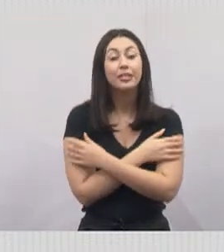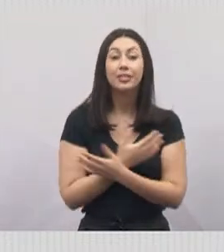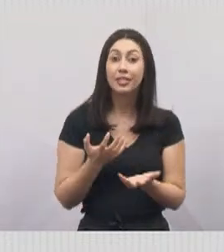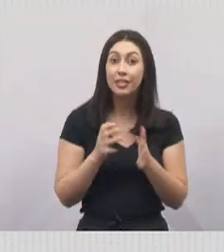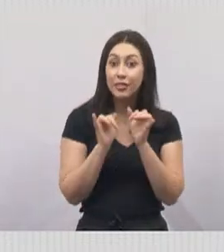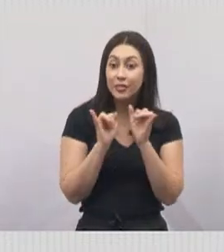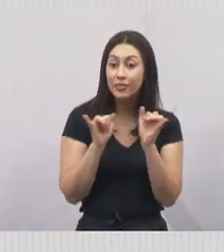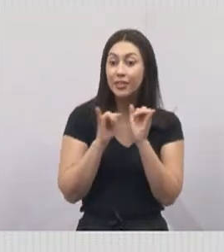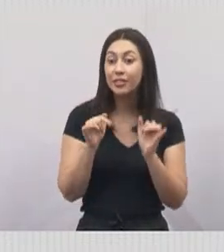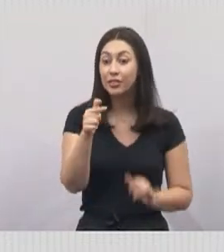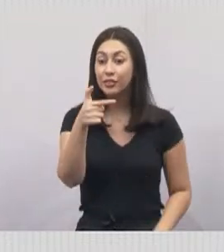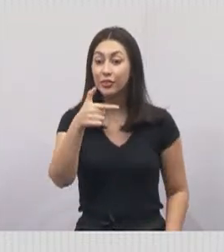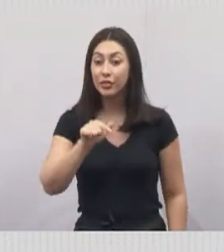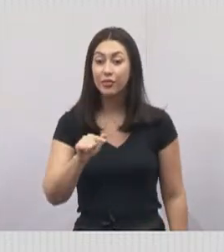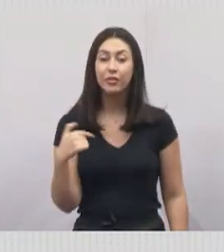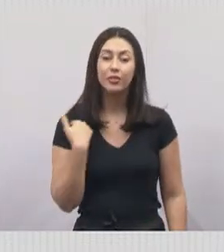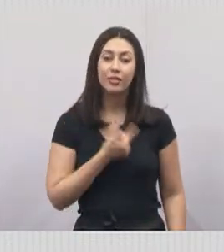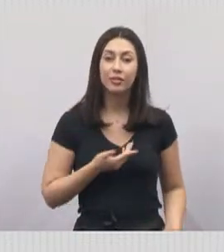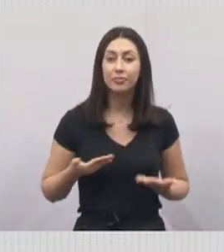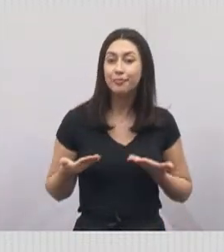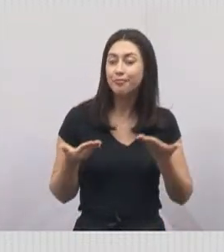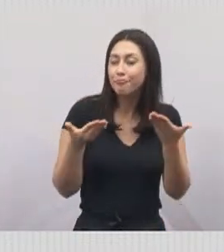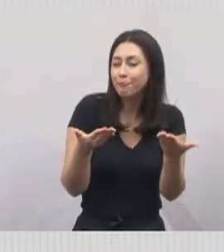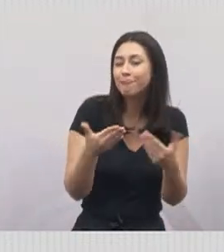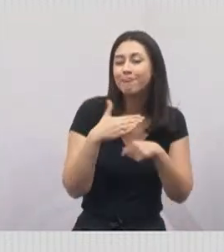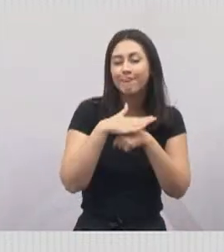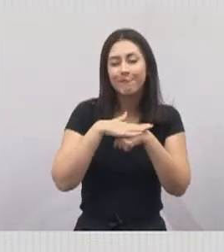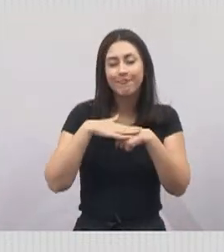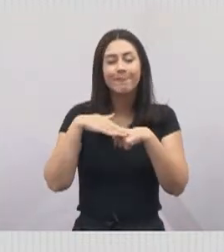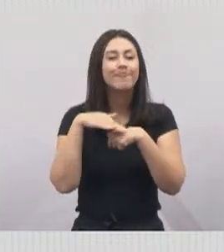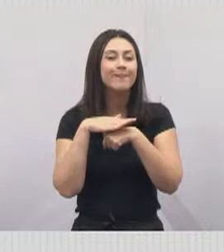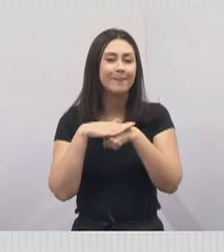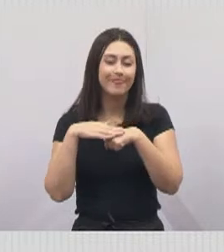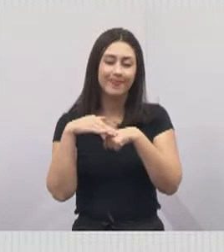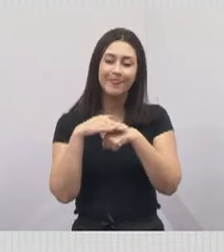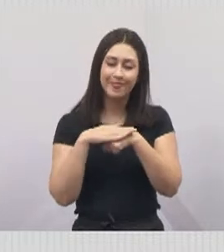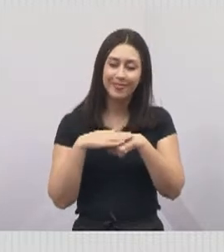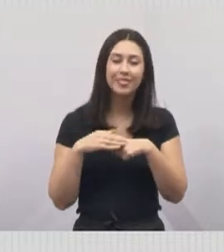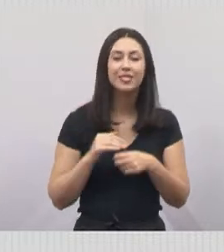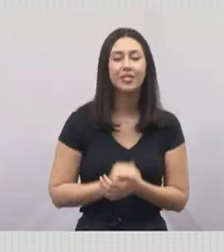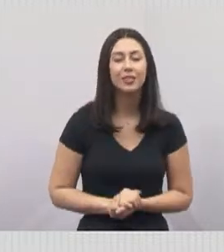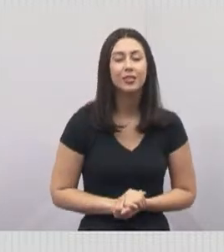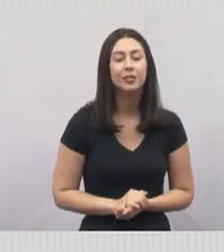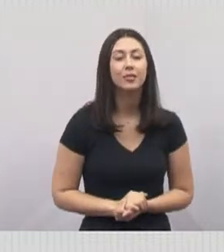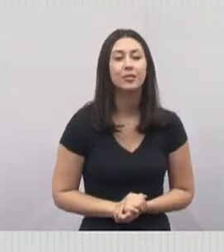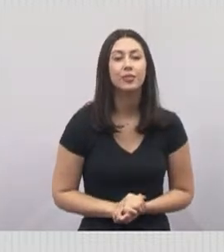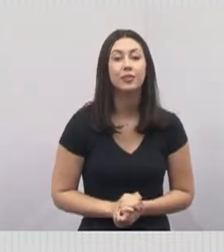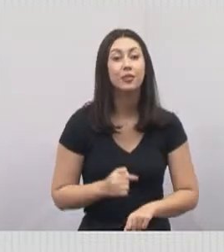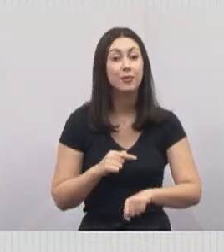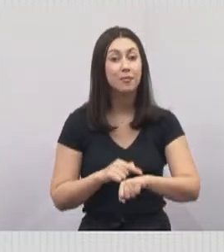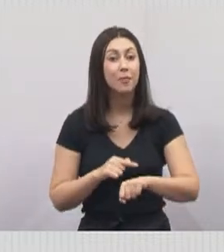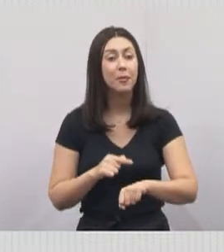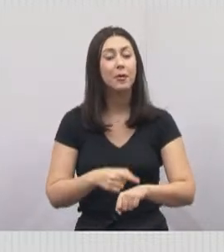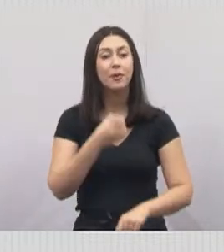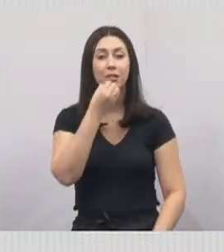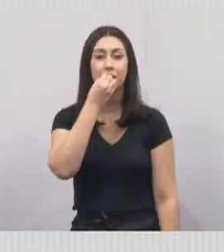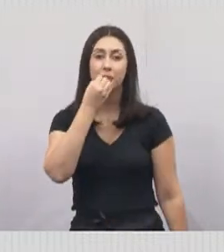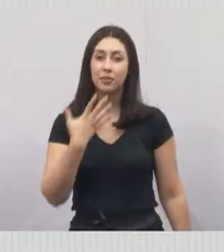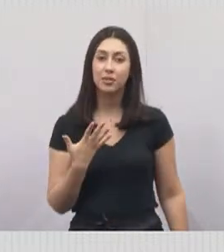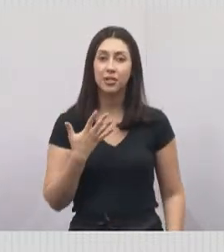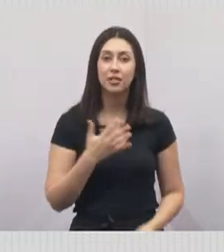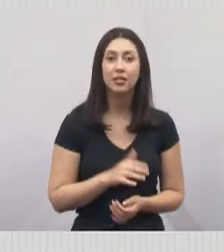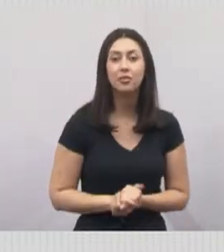dizer que, mais uma vez, que fomos muito bem acolhidos por vocês. Foi um momento muito produtivo,